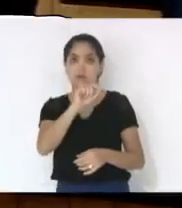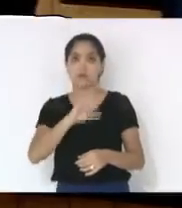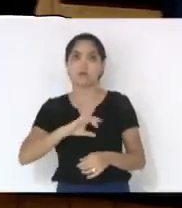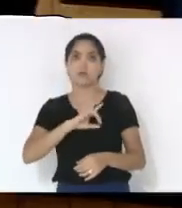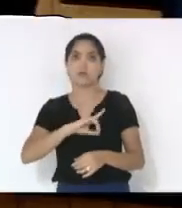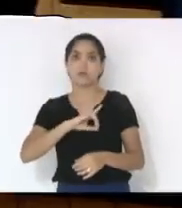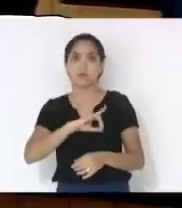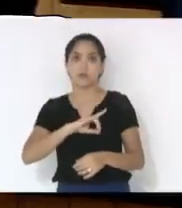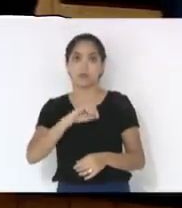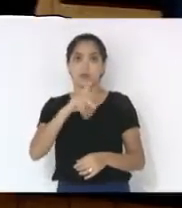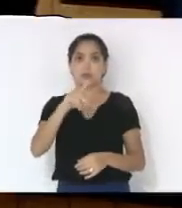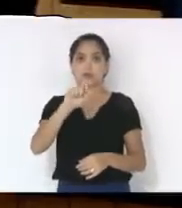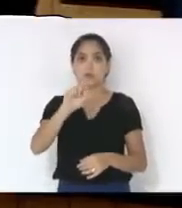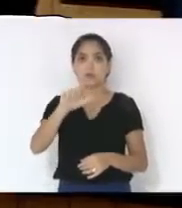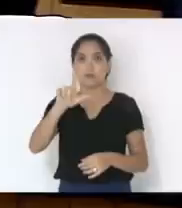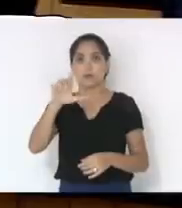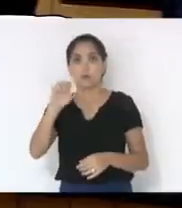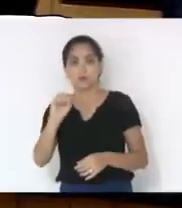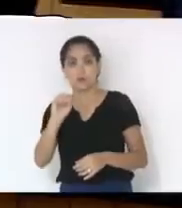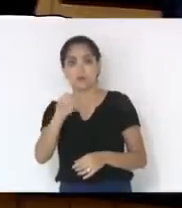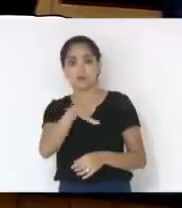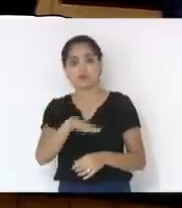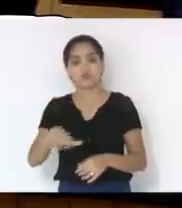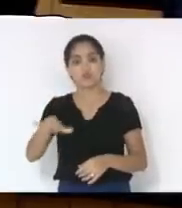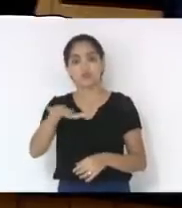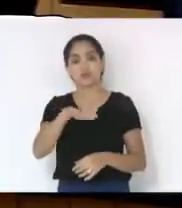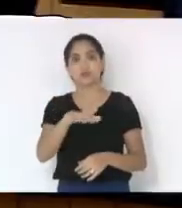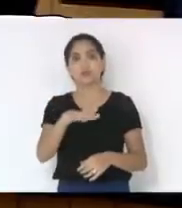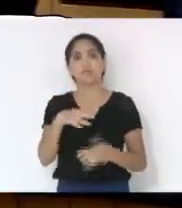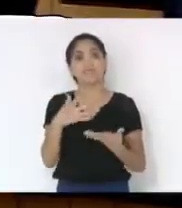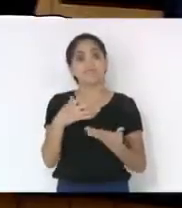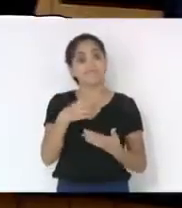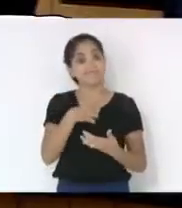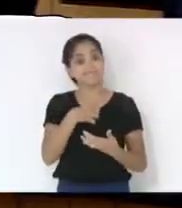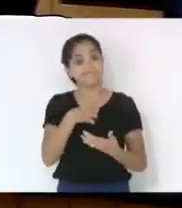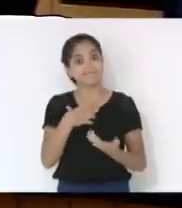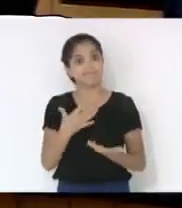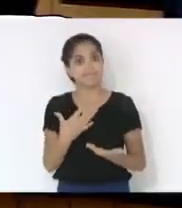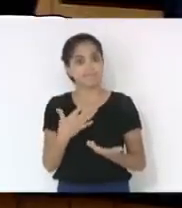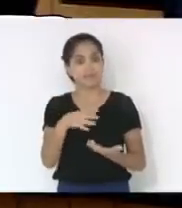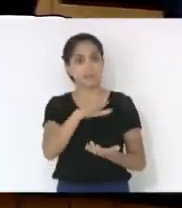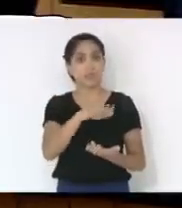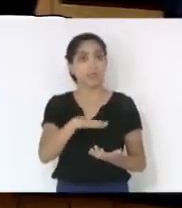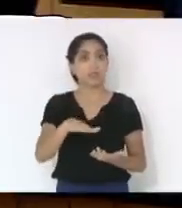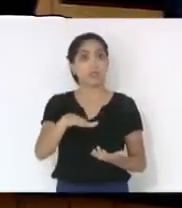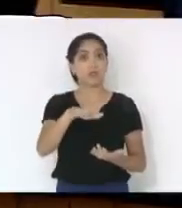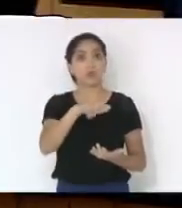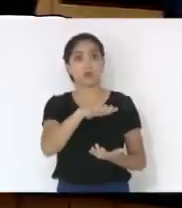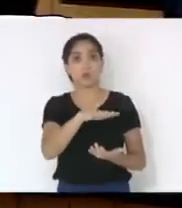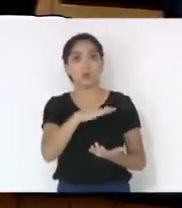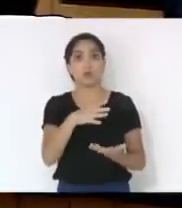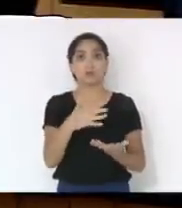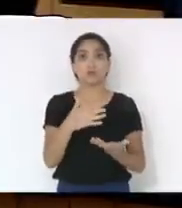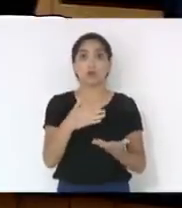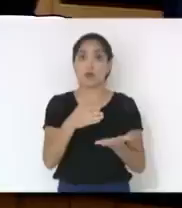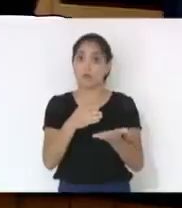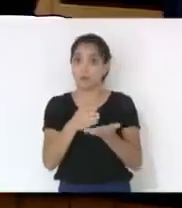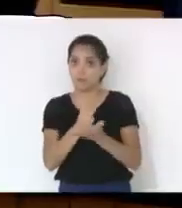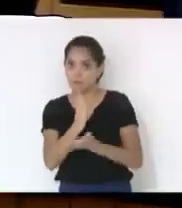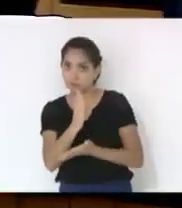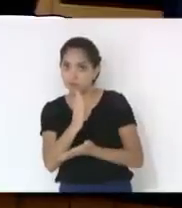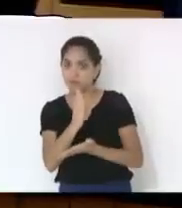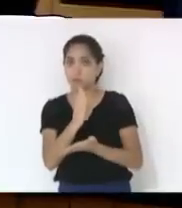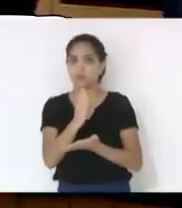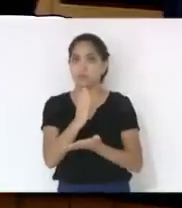para delegado-geral. E já sentimos em toda a categoria uma aprovação ao nome dele.